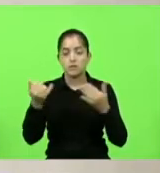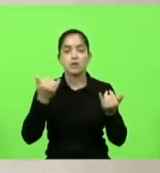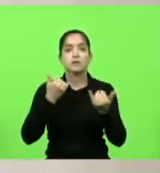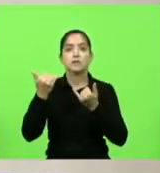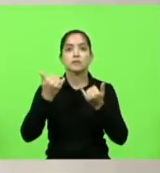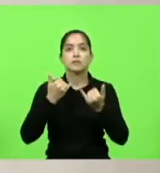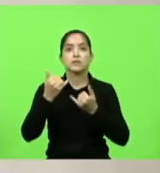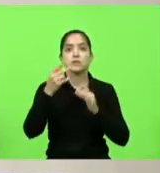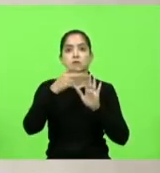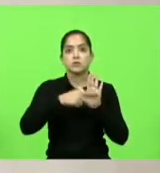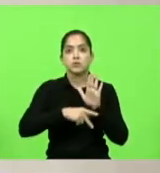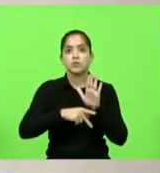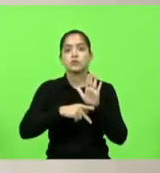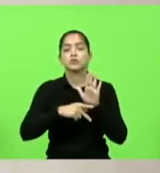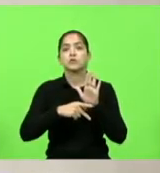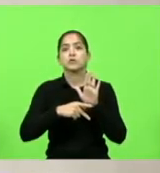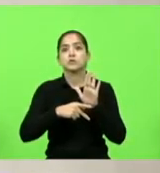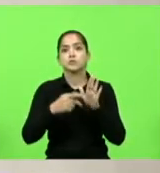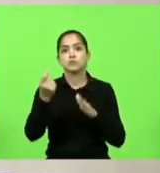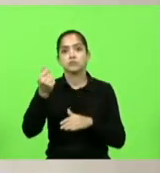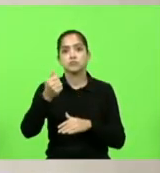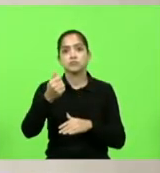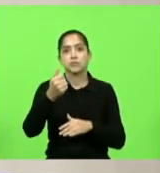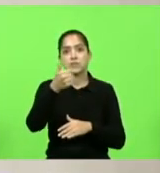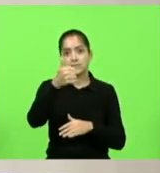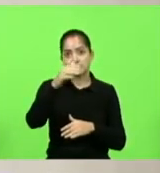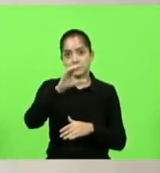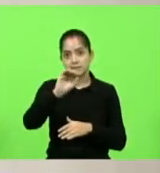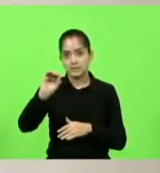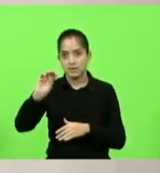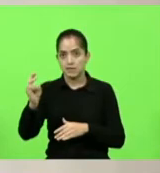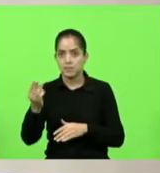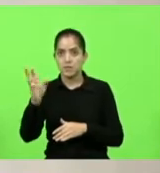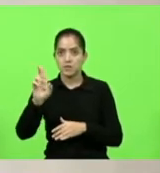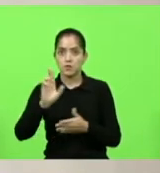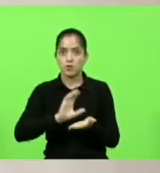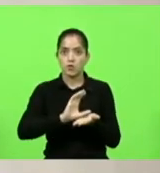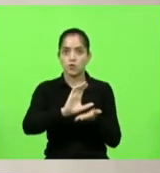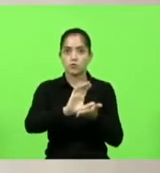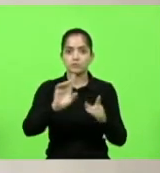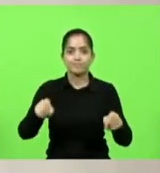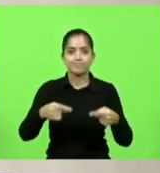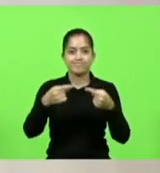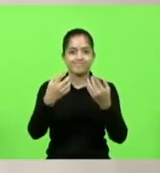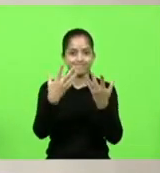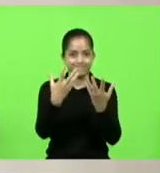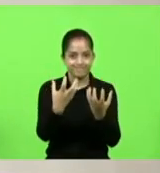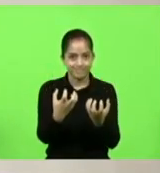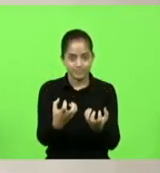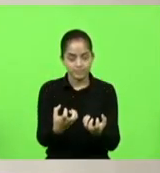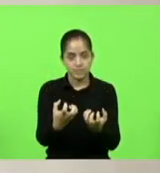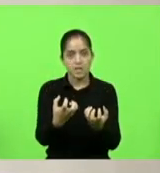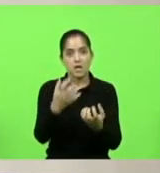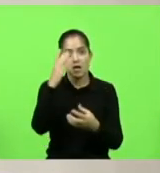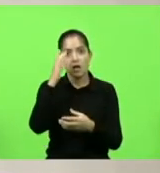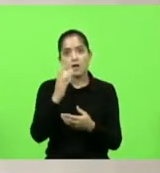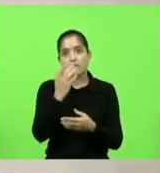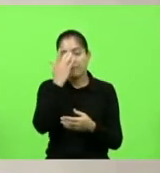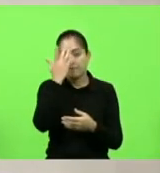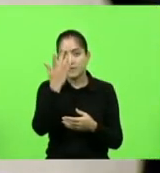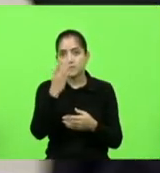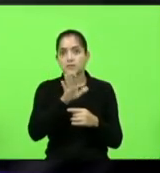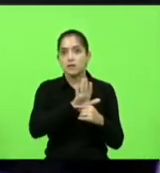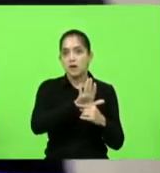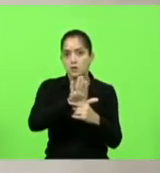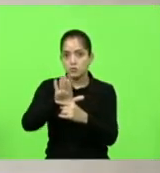projeto para destinar 100 milhões ao enfrentamento à estiagem e facilitar o repasse de